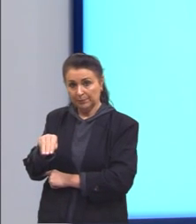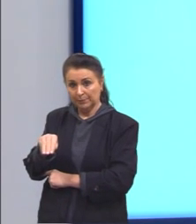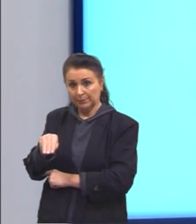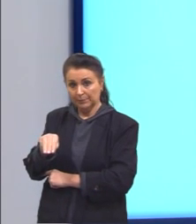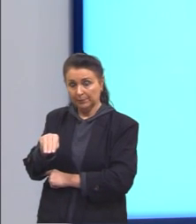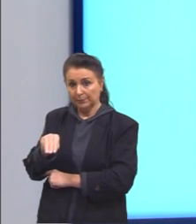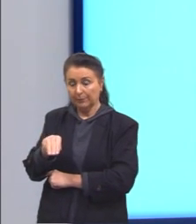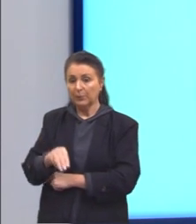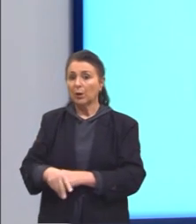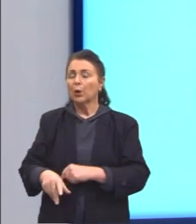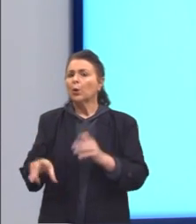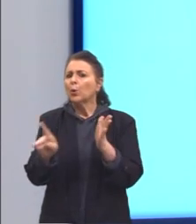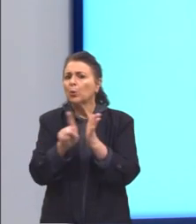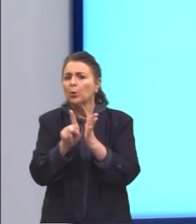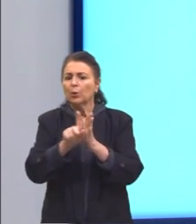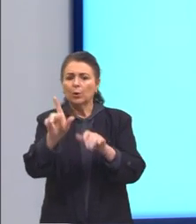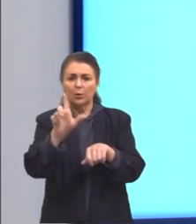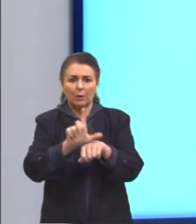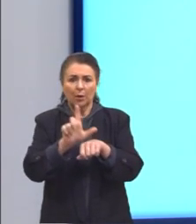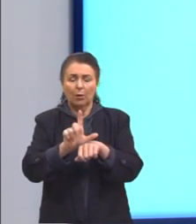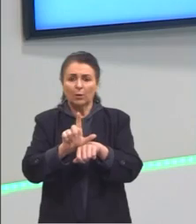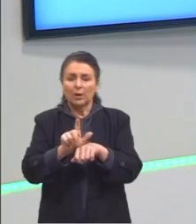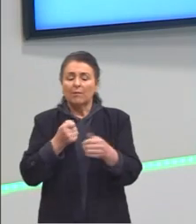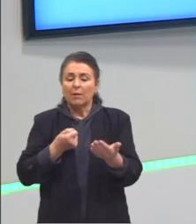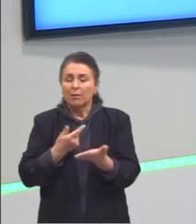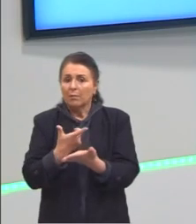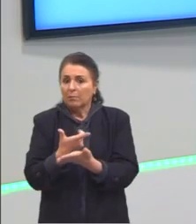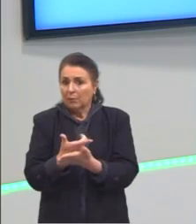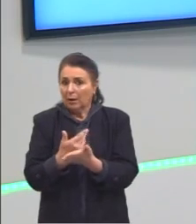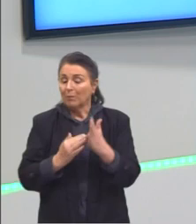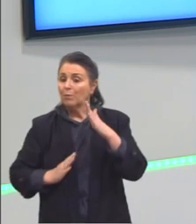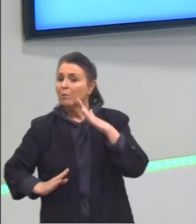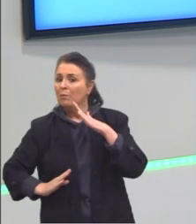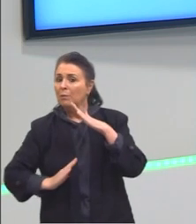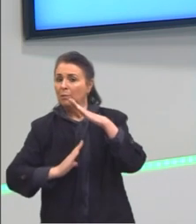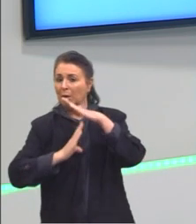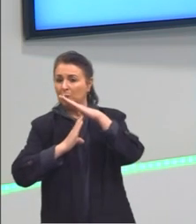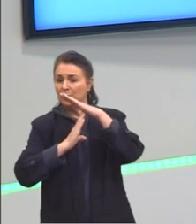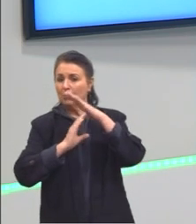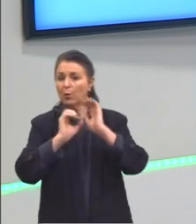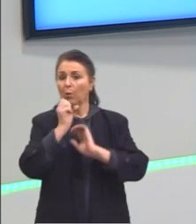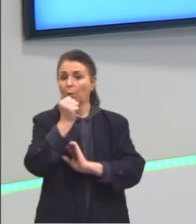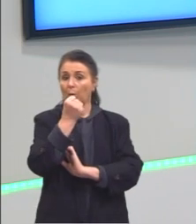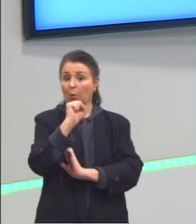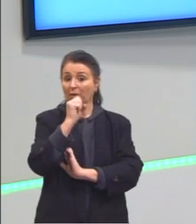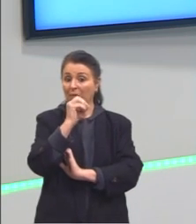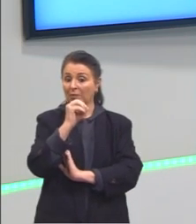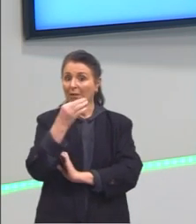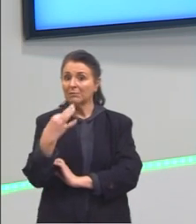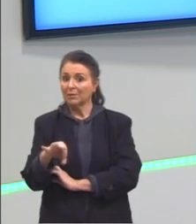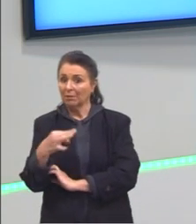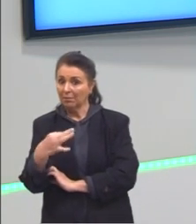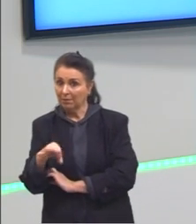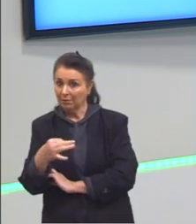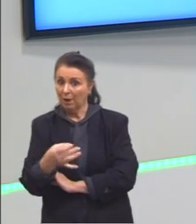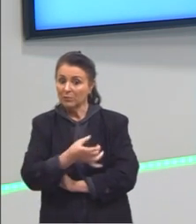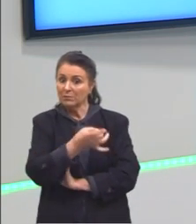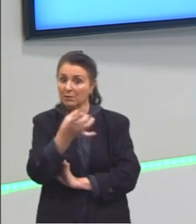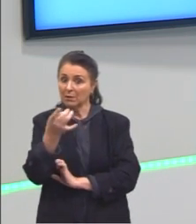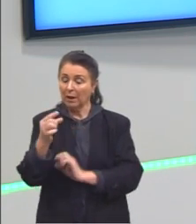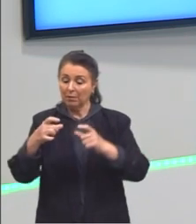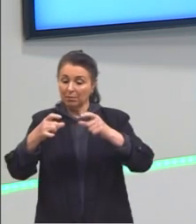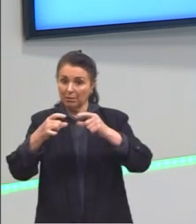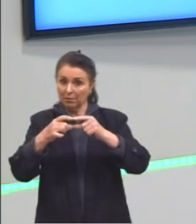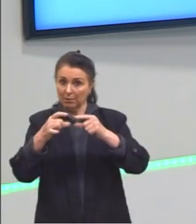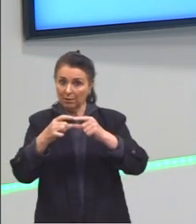O dono da loja está disposto a pagar no máximo 80 centavos por cartão e ele vai escolher nesse